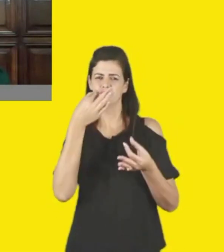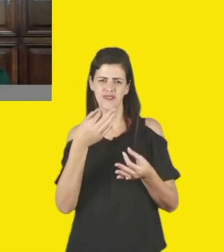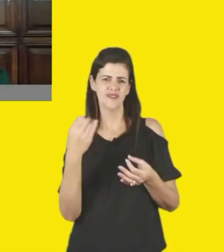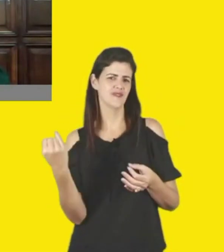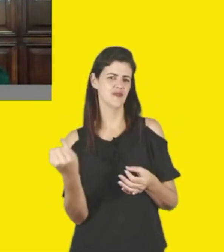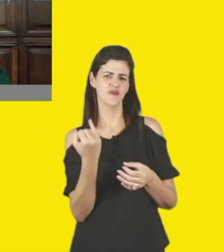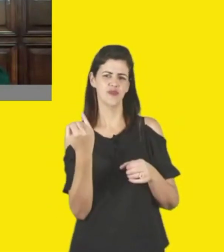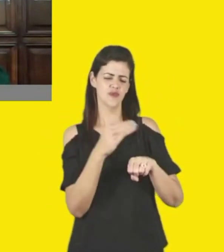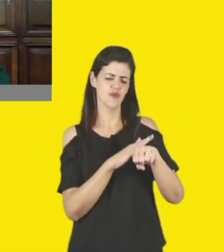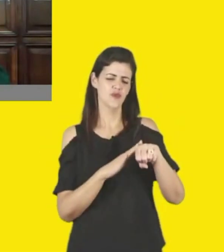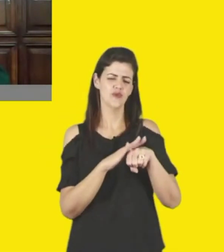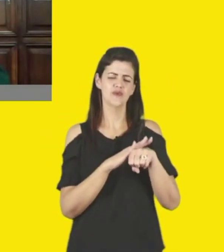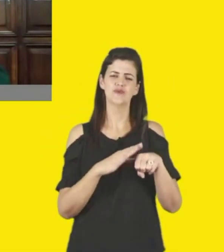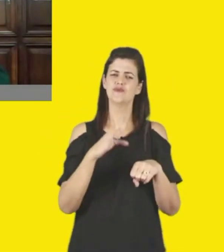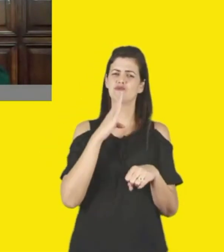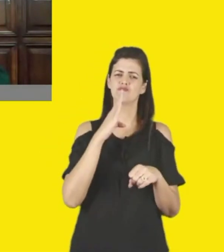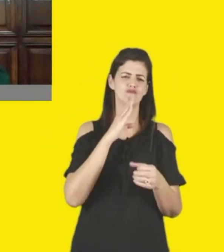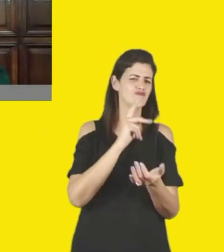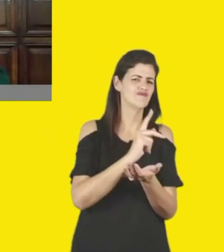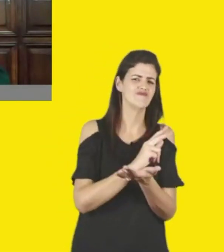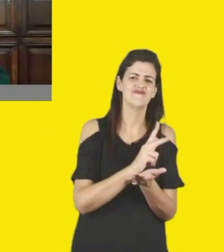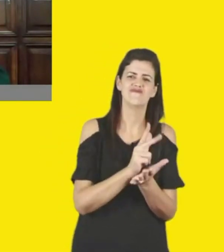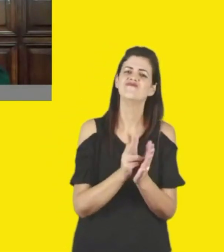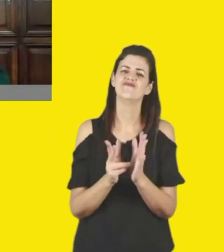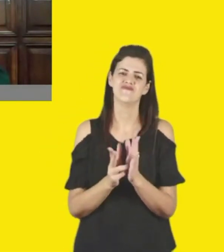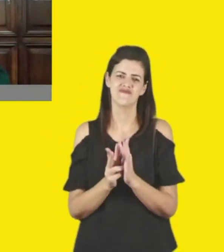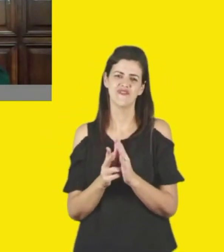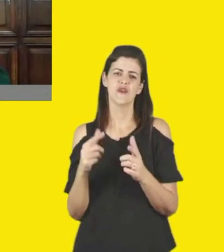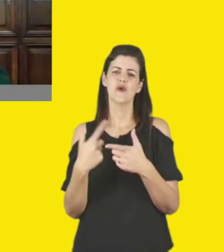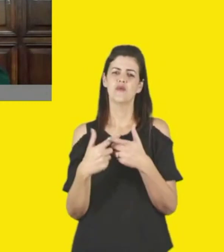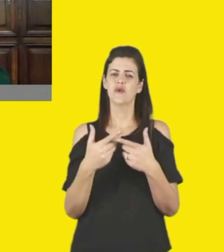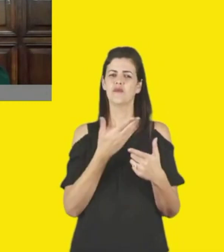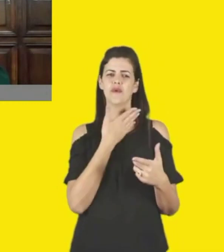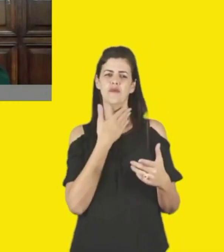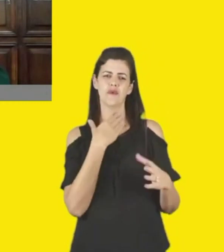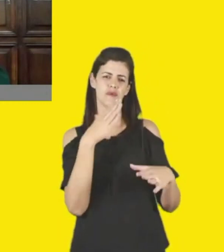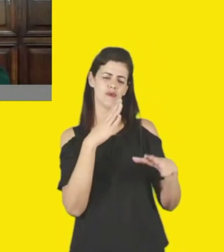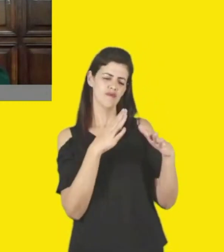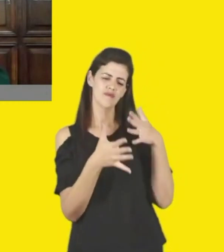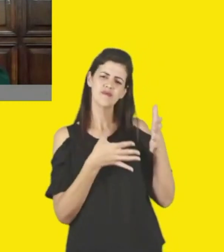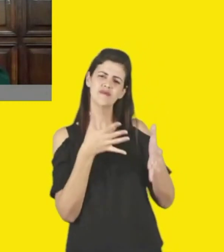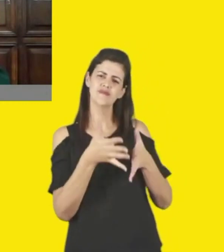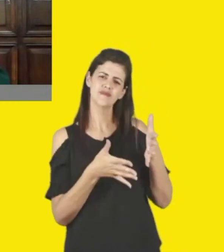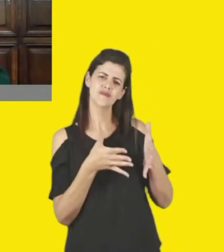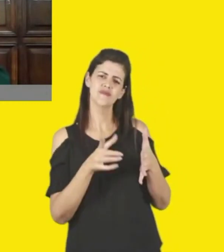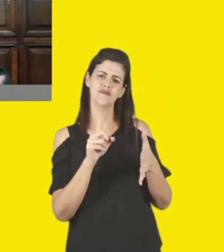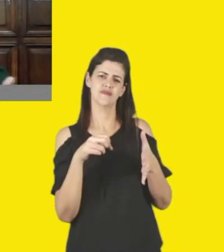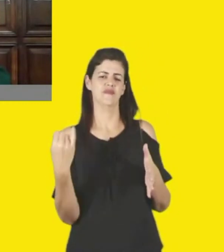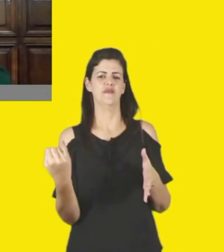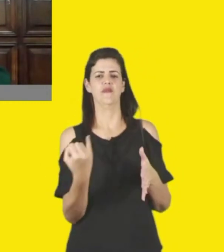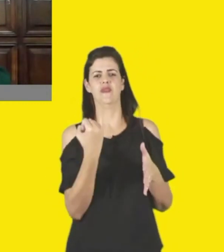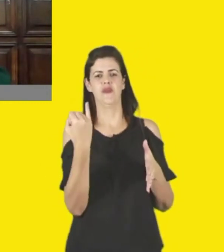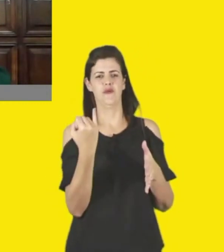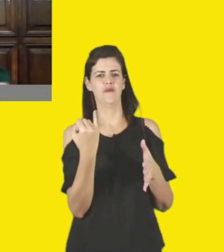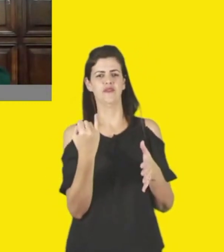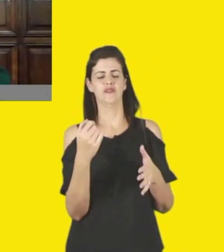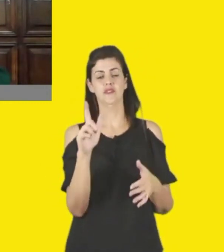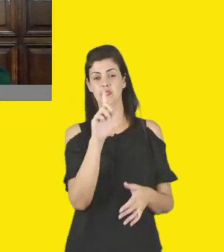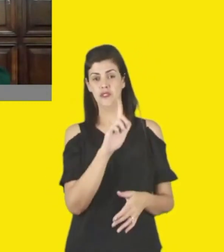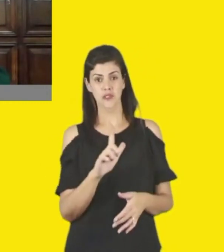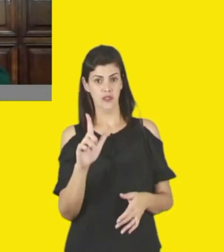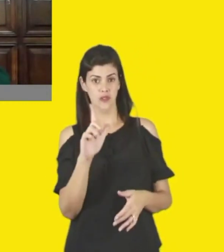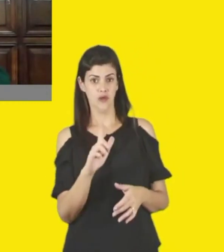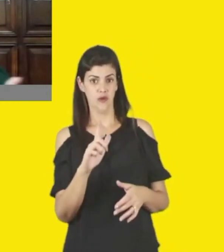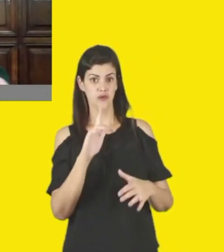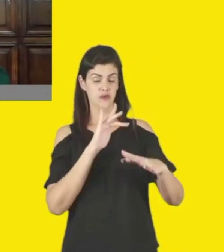conhecerem coisas que eventualmente jamais poderiam ter contato. A gente também precisa lembrar que óbvio que as redes